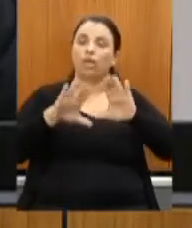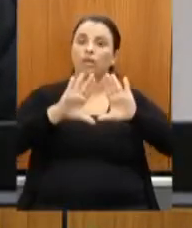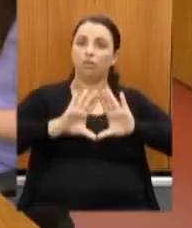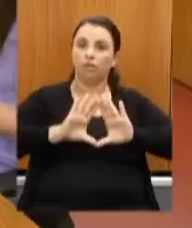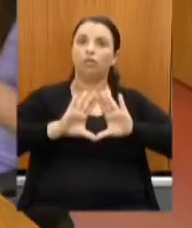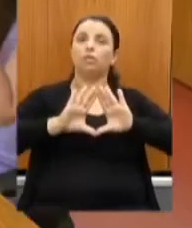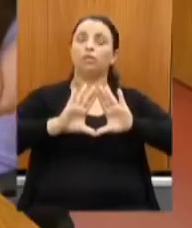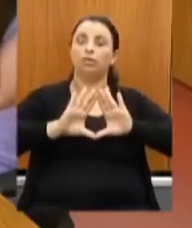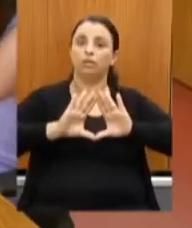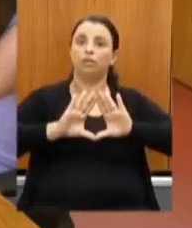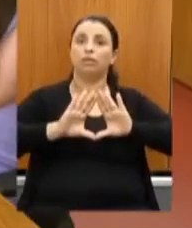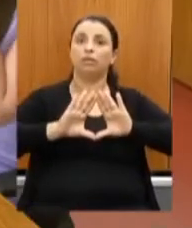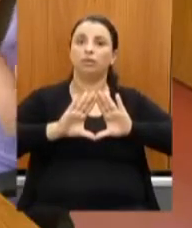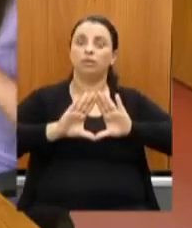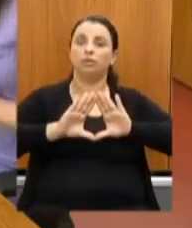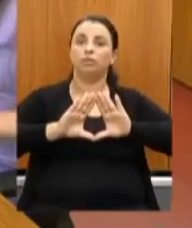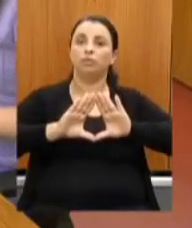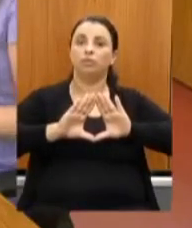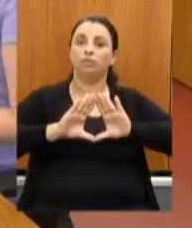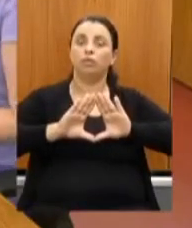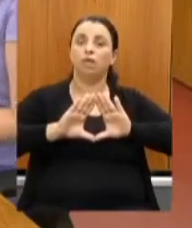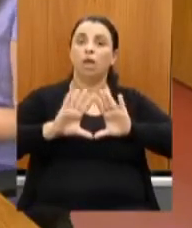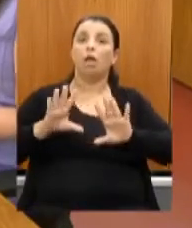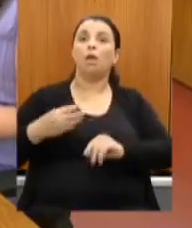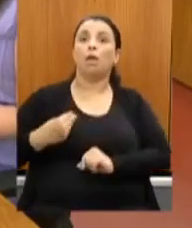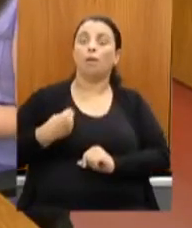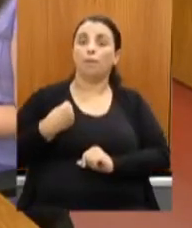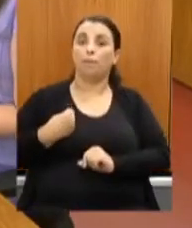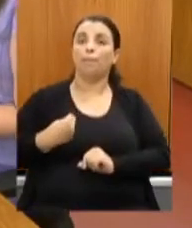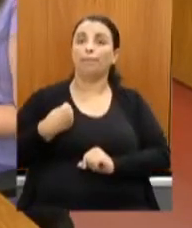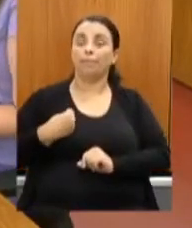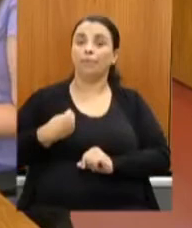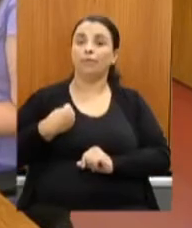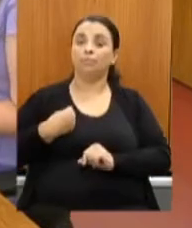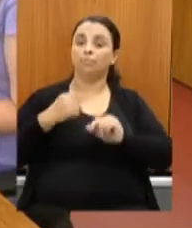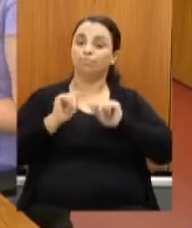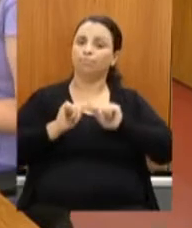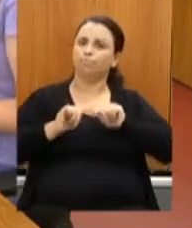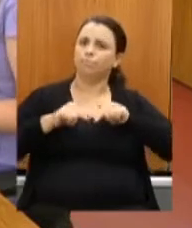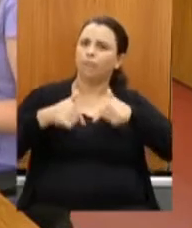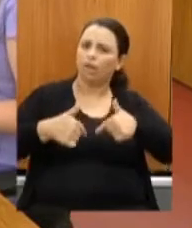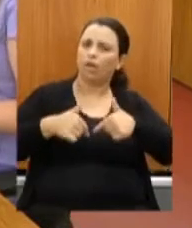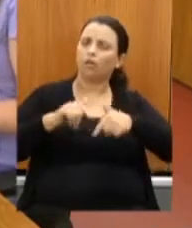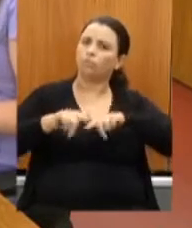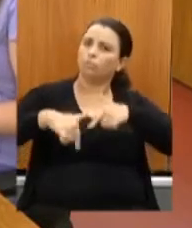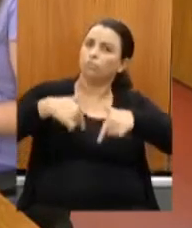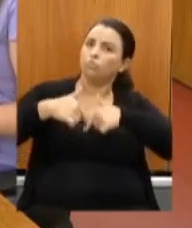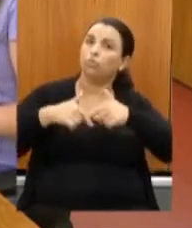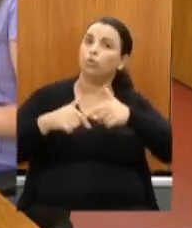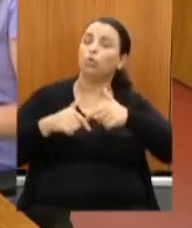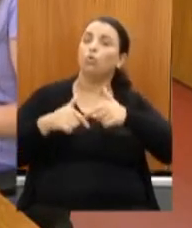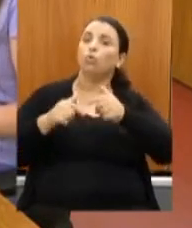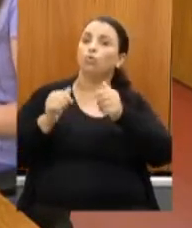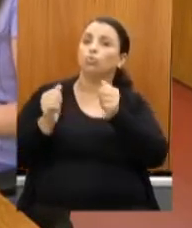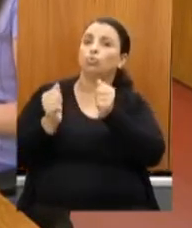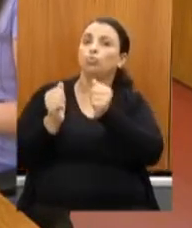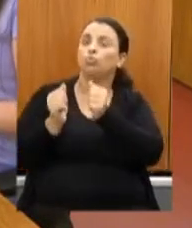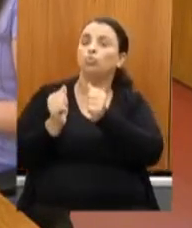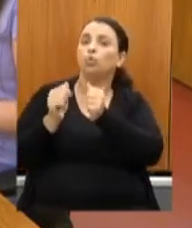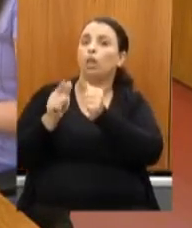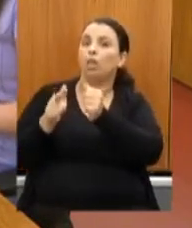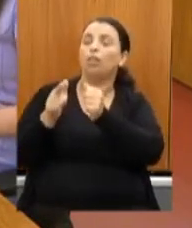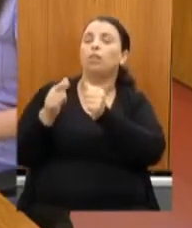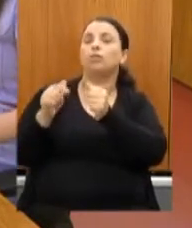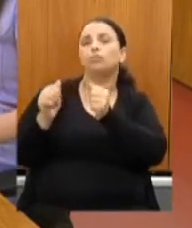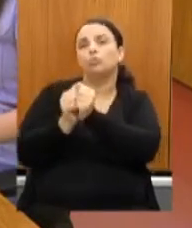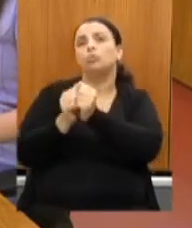ter participado de uma forma muito efetiva junto ao governo do Estado, junto à Secretaria, na